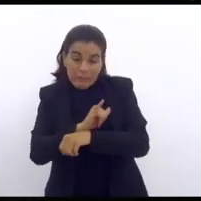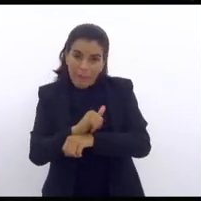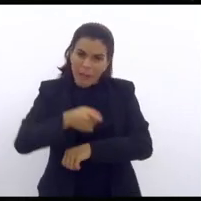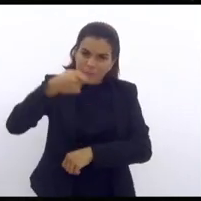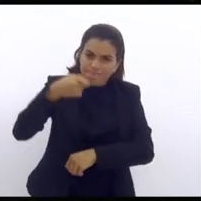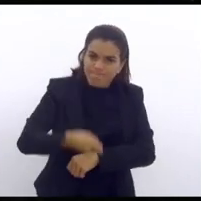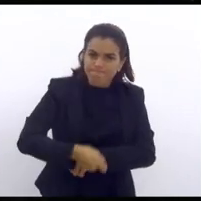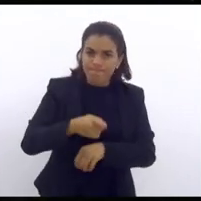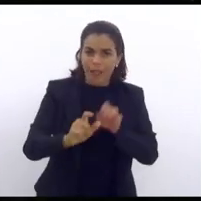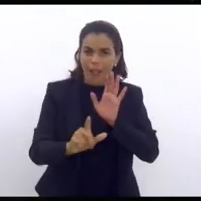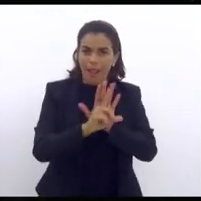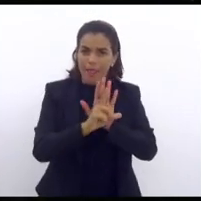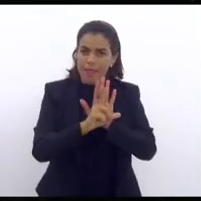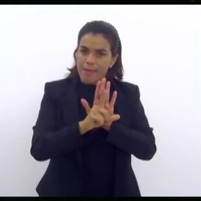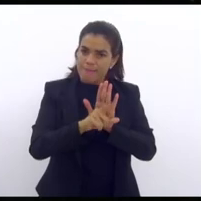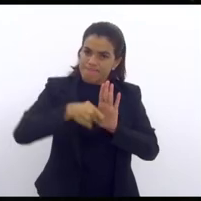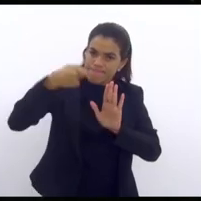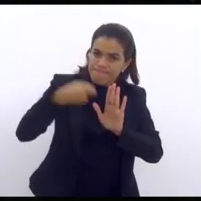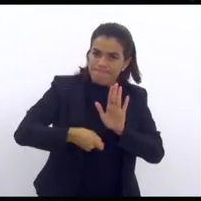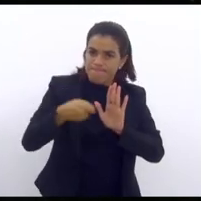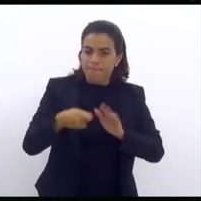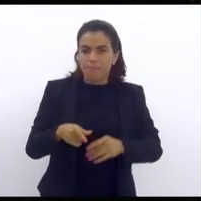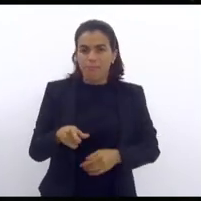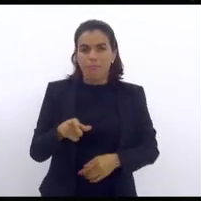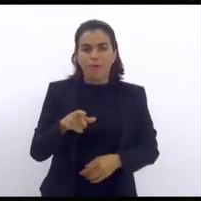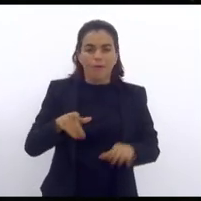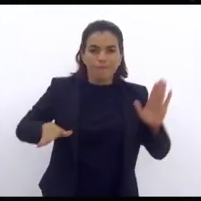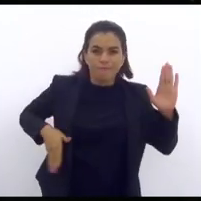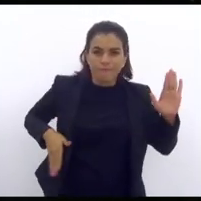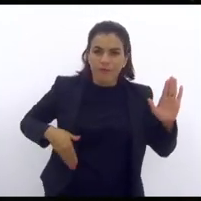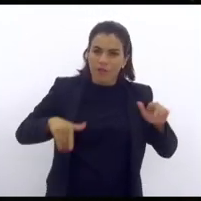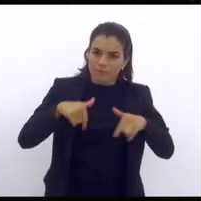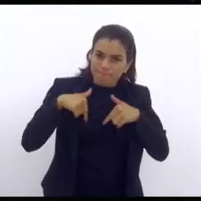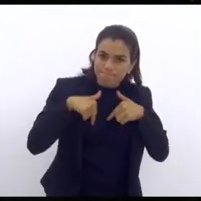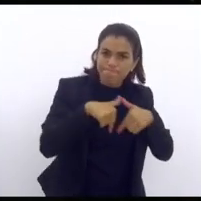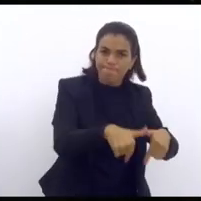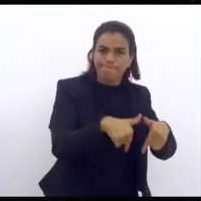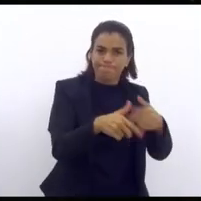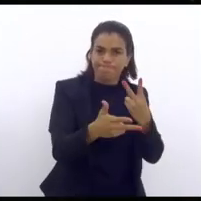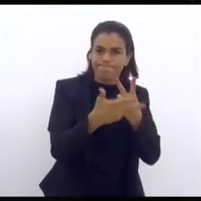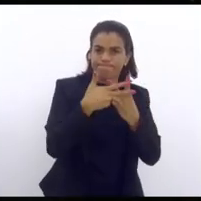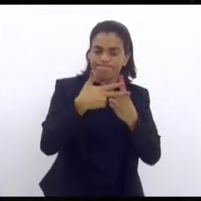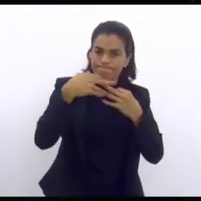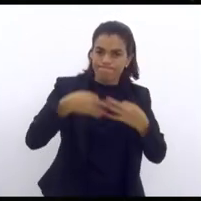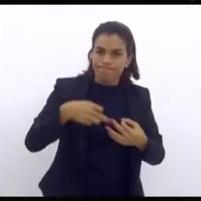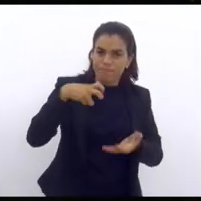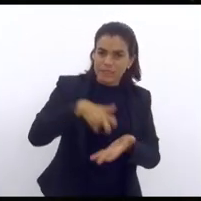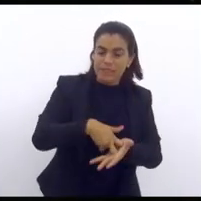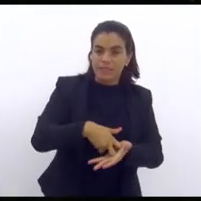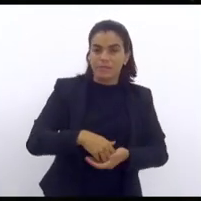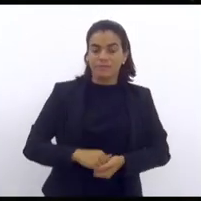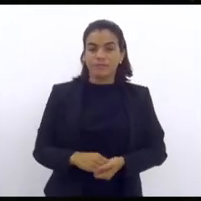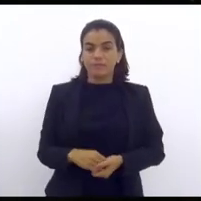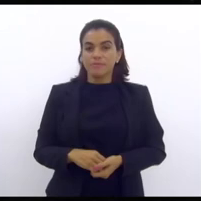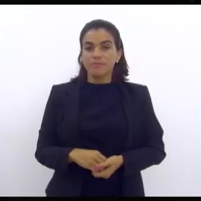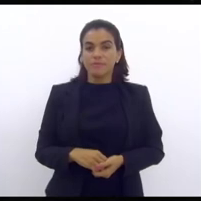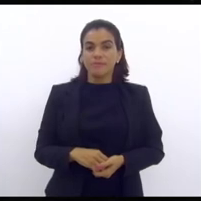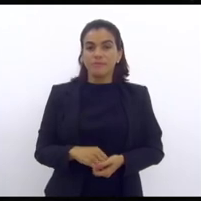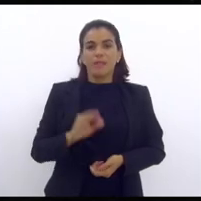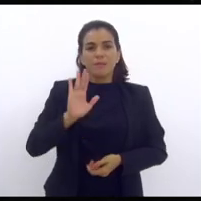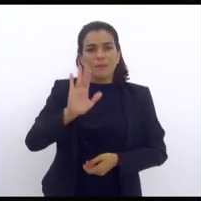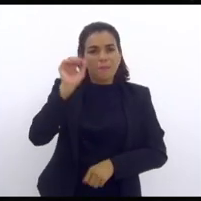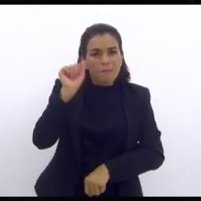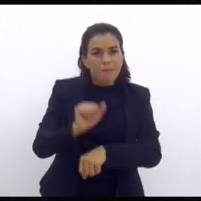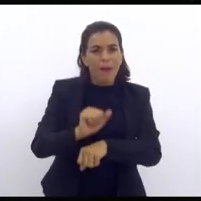as leis, para fazer que o vagabundo pague como ele merece, mas deixe de receber lavagem cerebral.